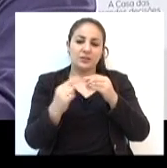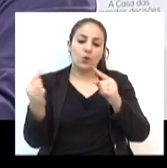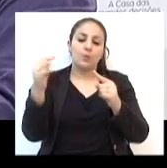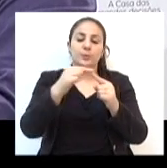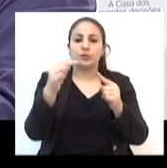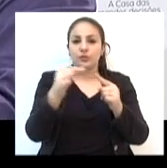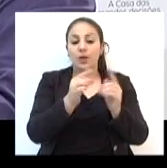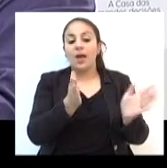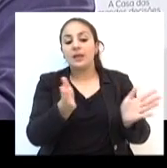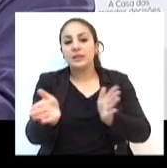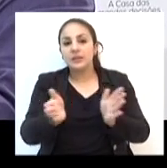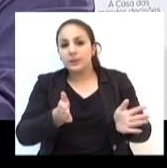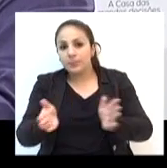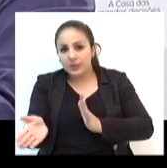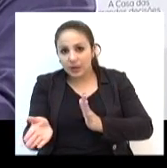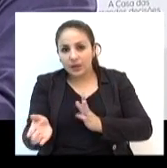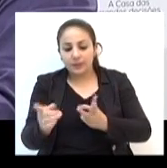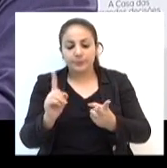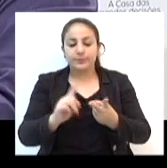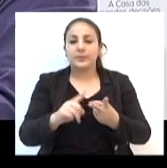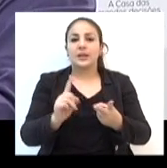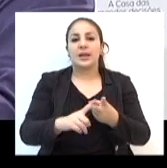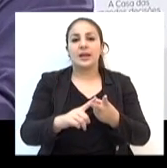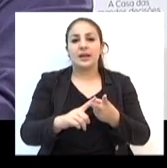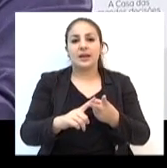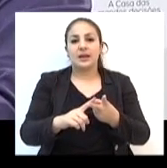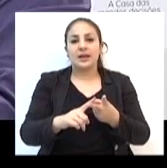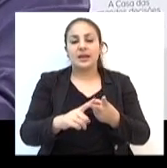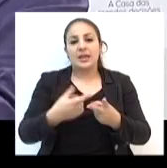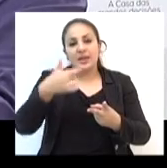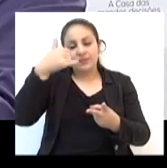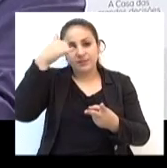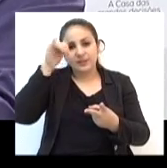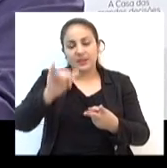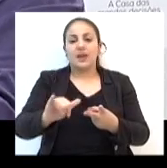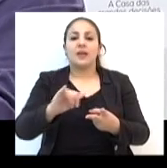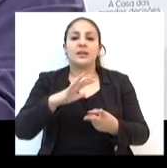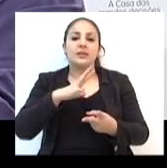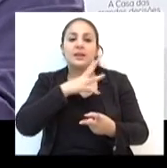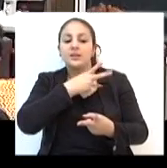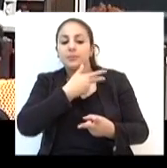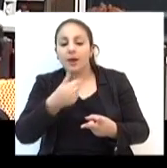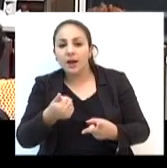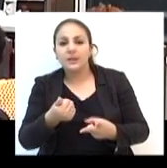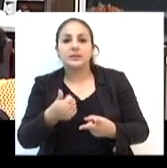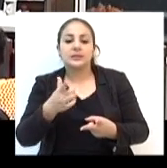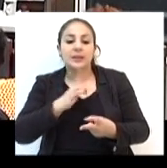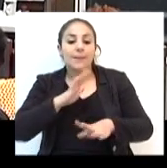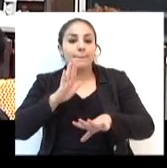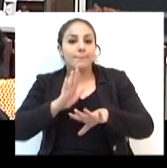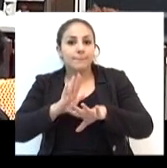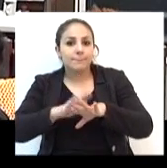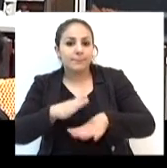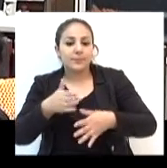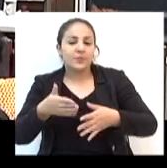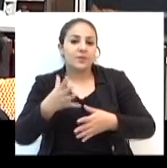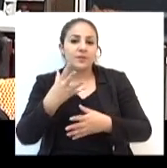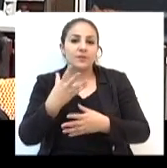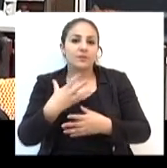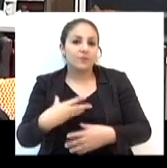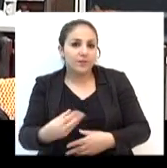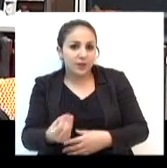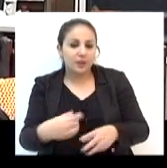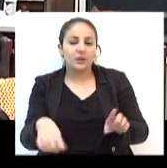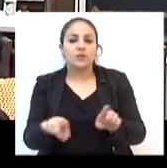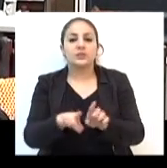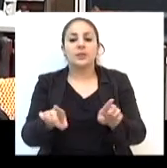como a acessibilidade, a castração de animais e a construção de um canil. O local seria dedicado ao